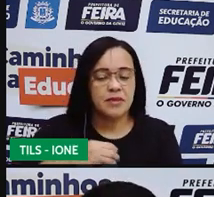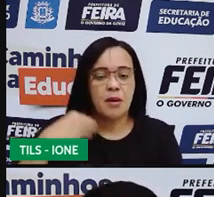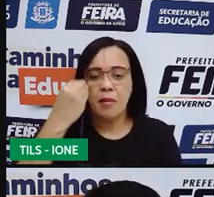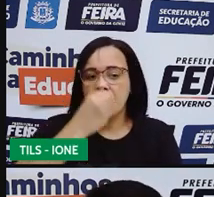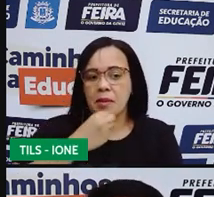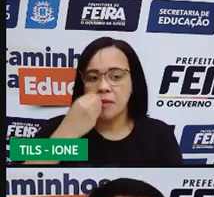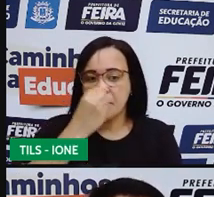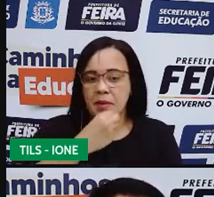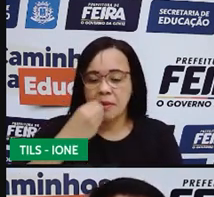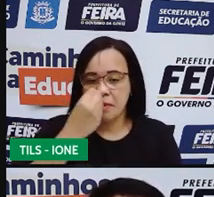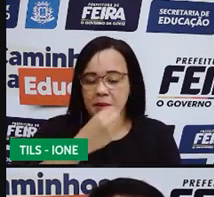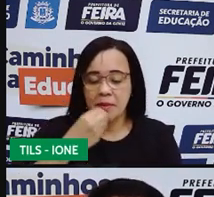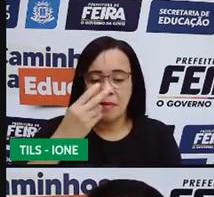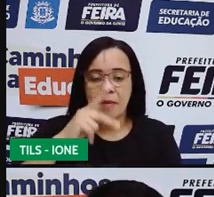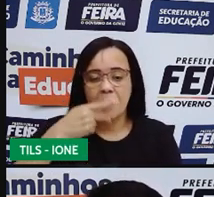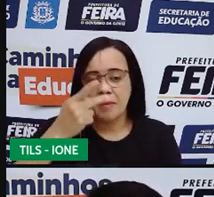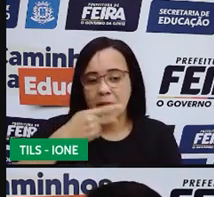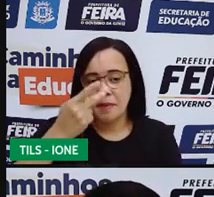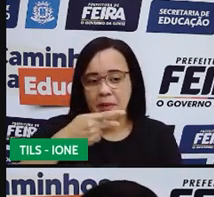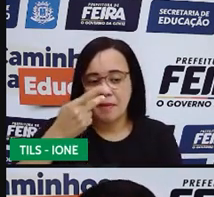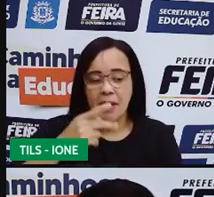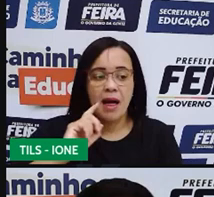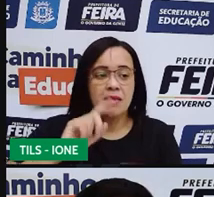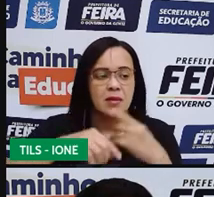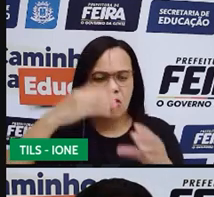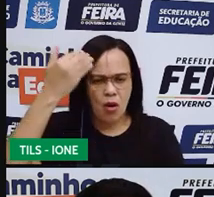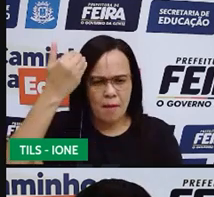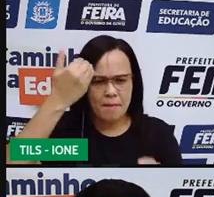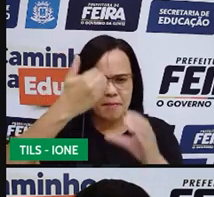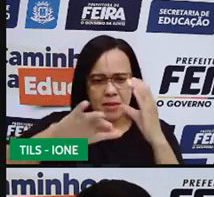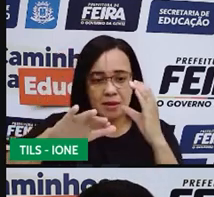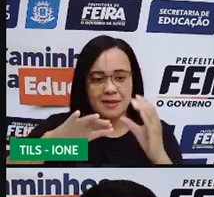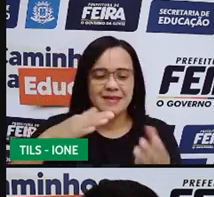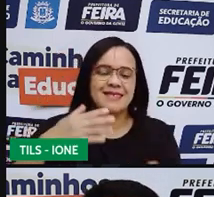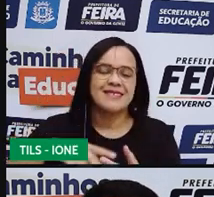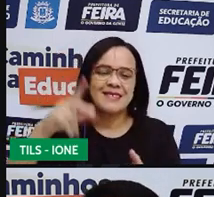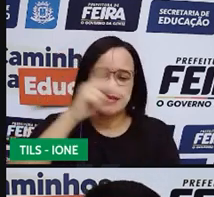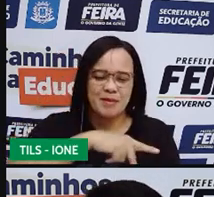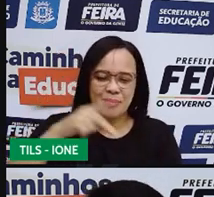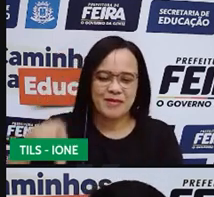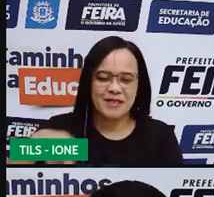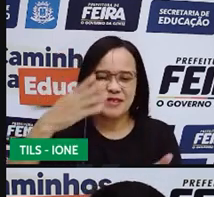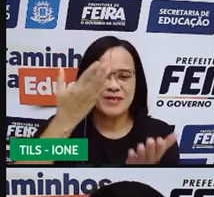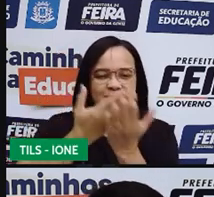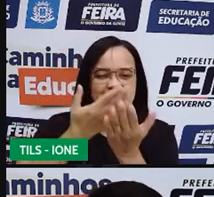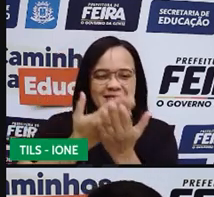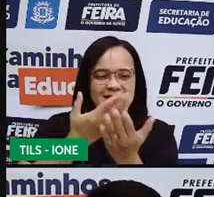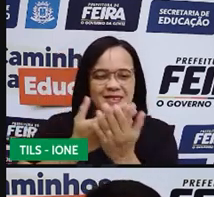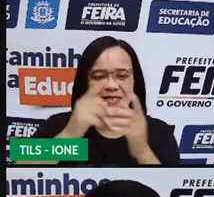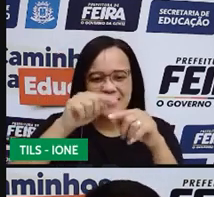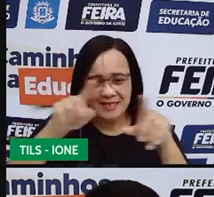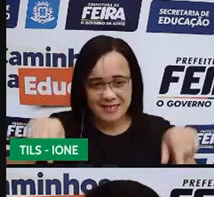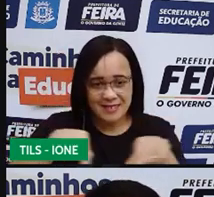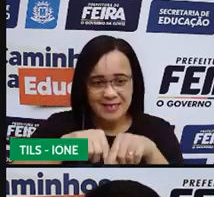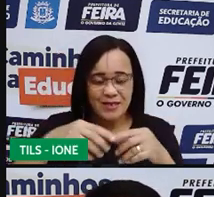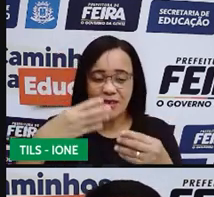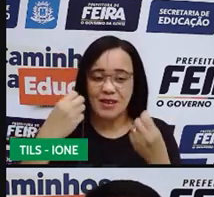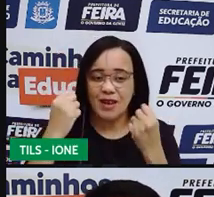pessoa. Então, você vai compartilhar com a professora da sua turma. Tá bom?